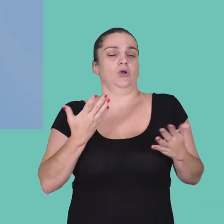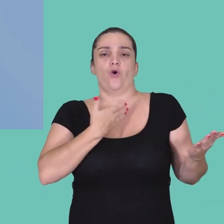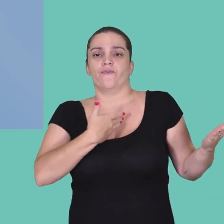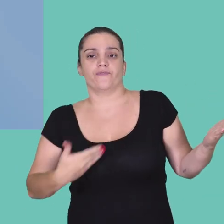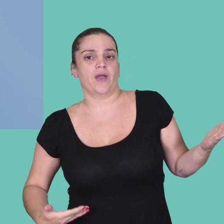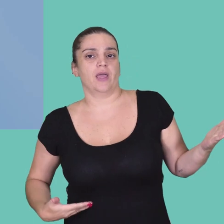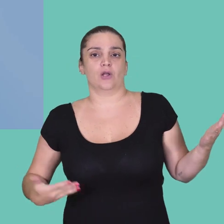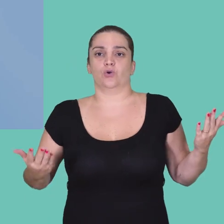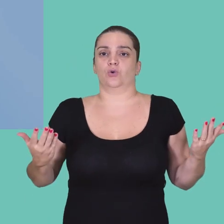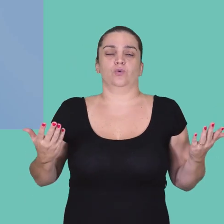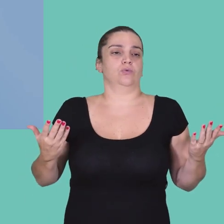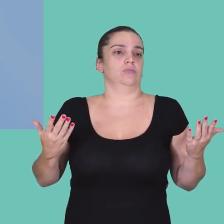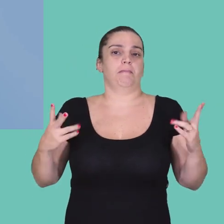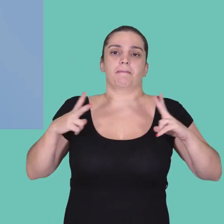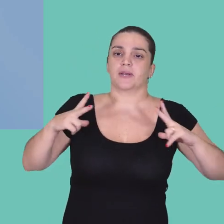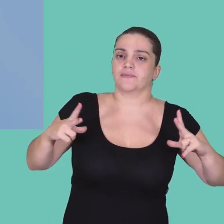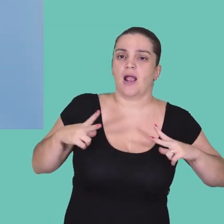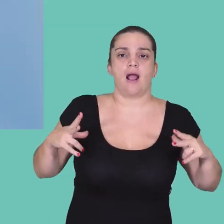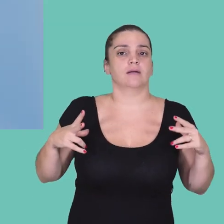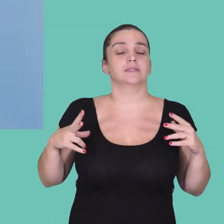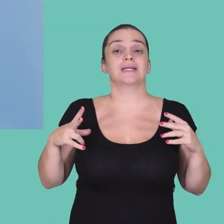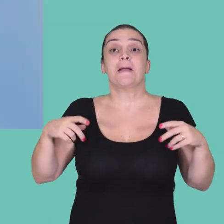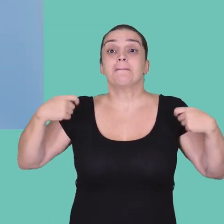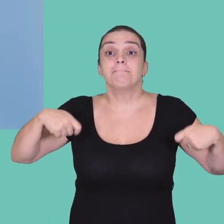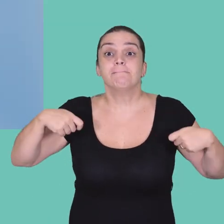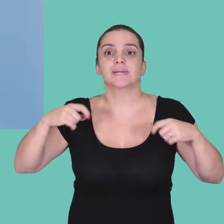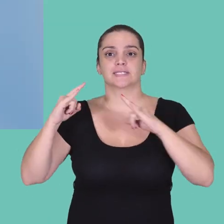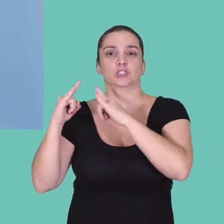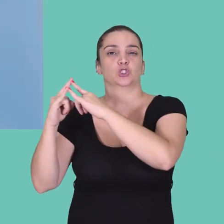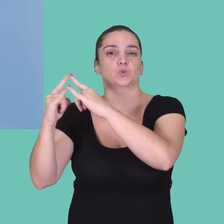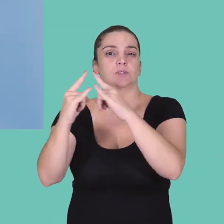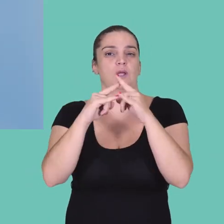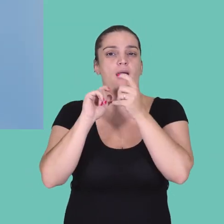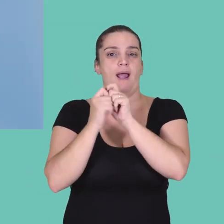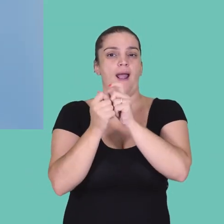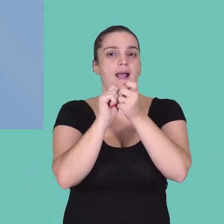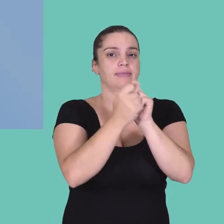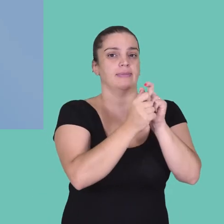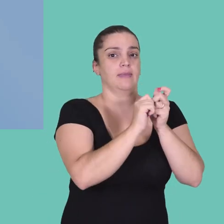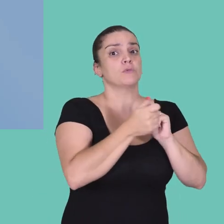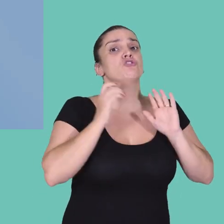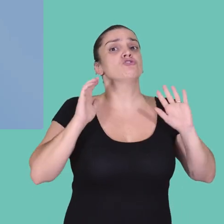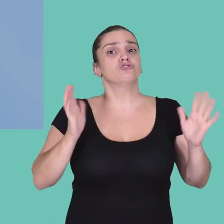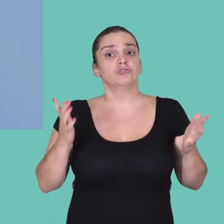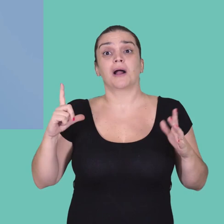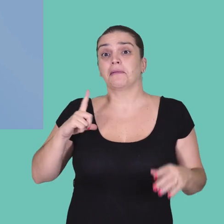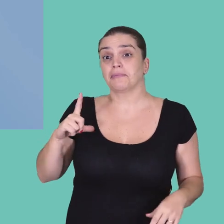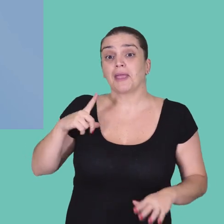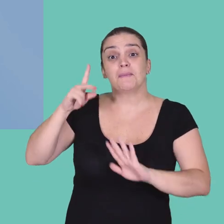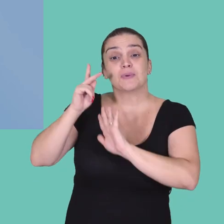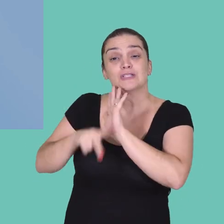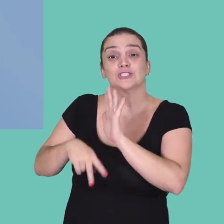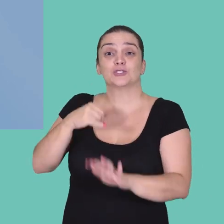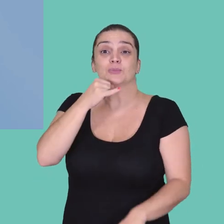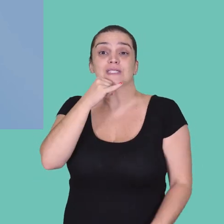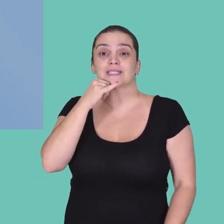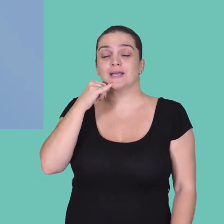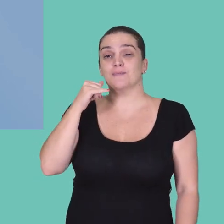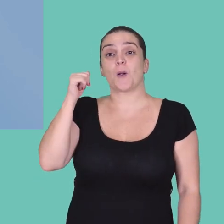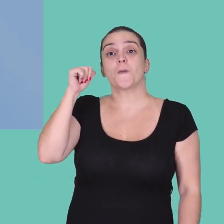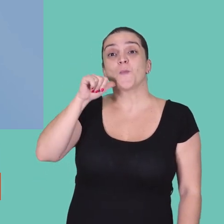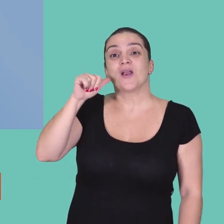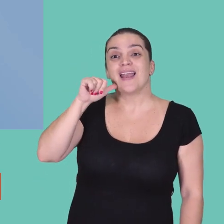governo, empresa, elas precisam ser adaptadas. Hoje em dia, já tem iniciativas para isso, como Mulheres